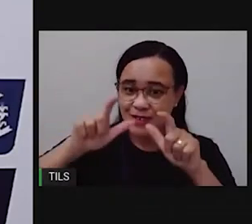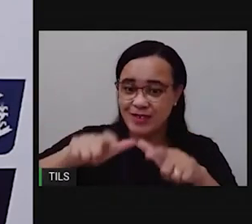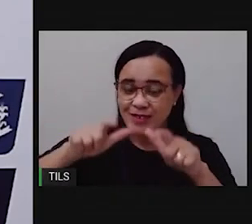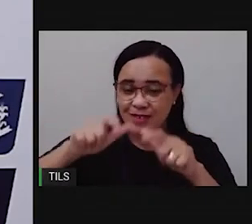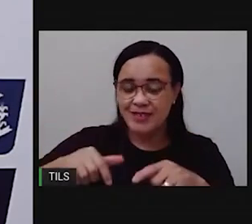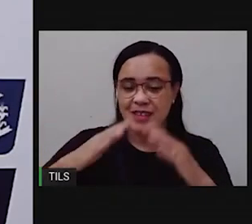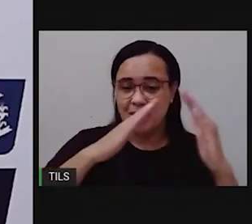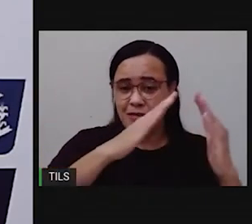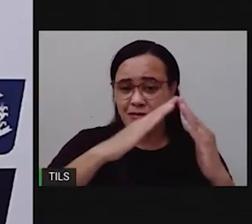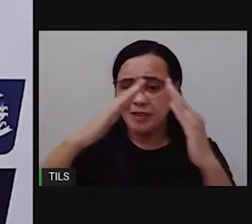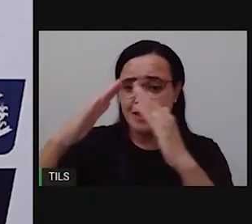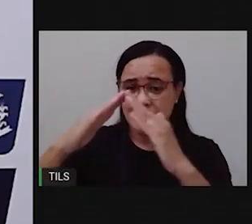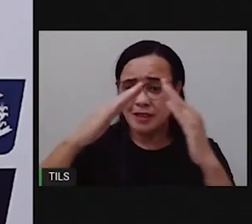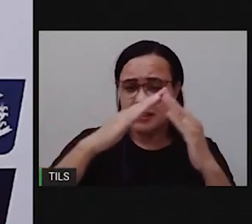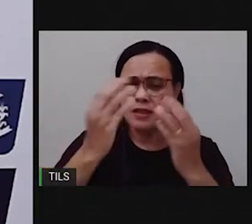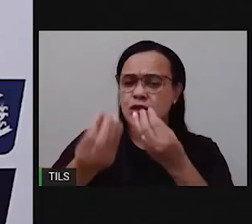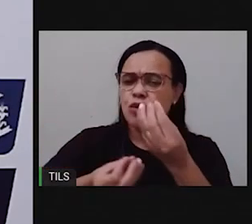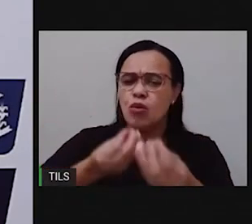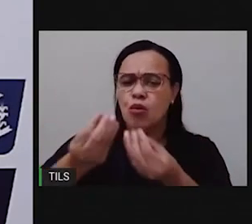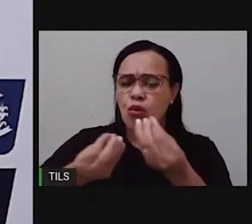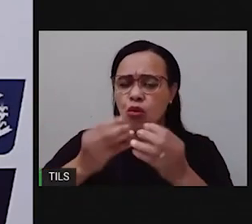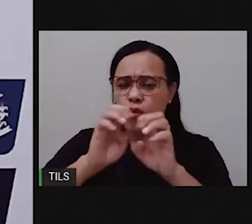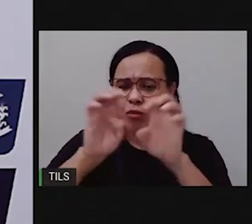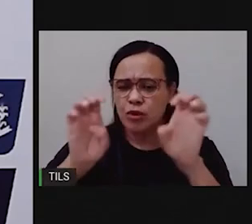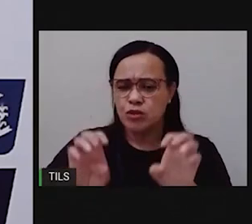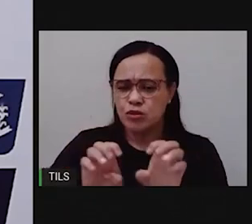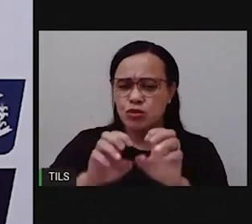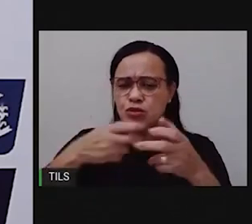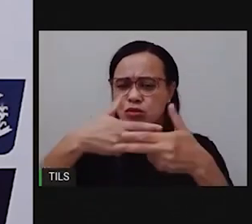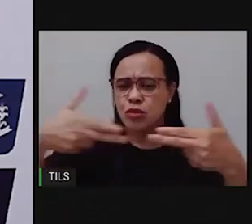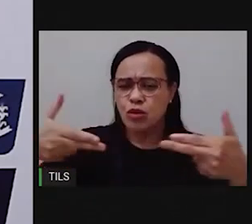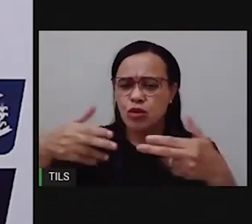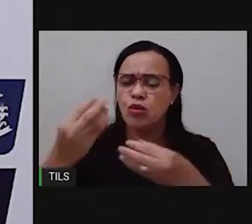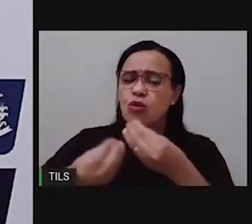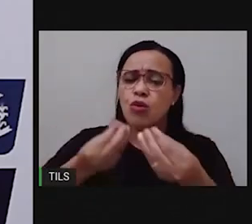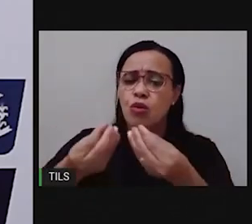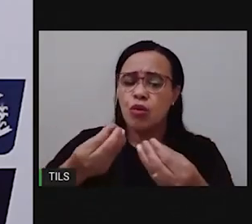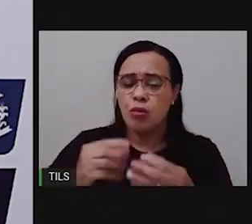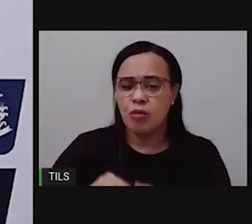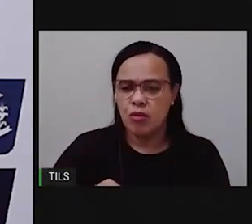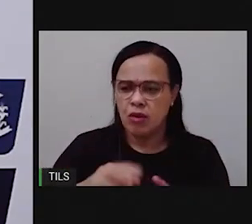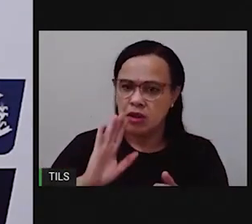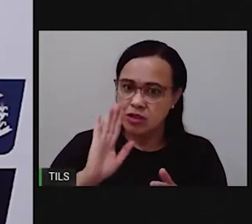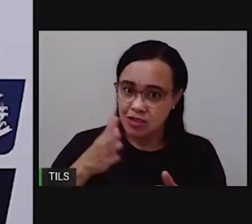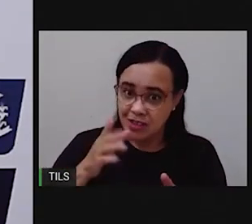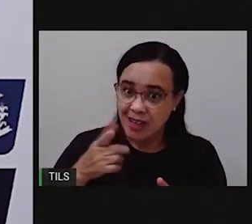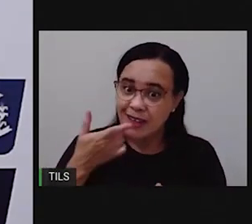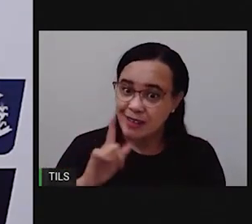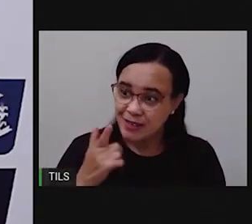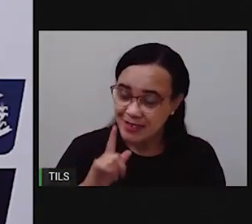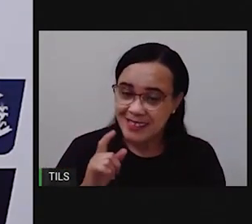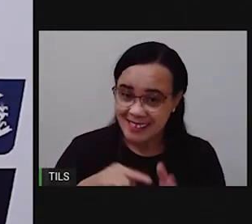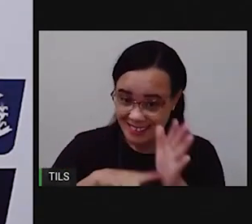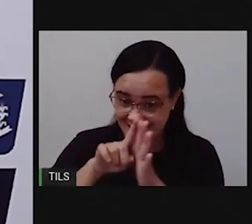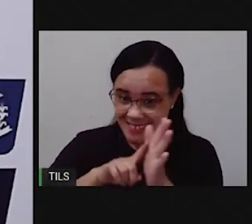estruturado o lugar onde você mora. Conta para mim, você conseguiu fazer essa pesquisa?